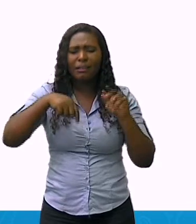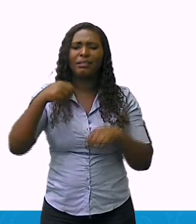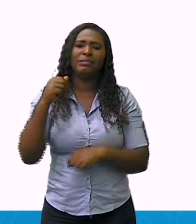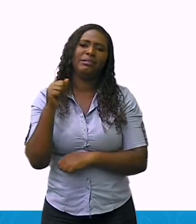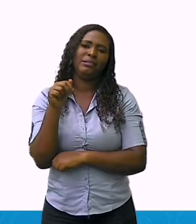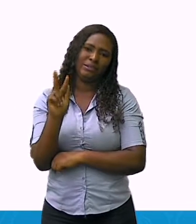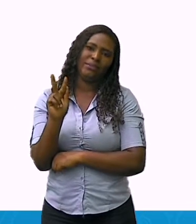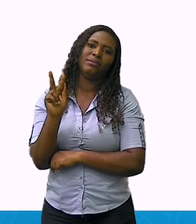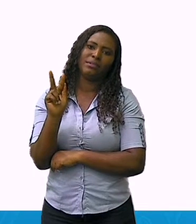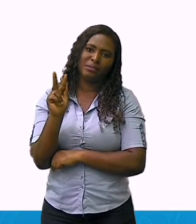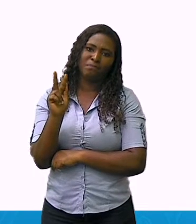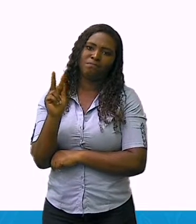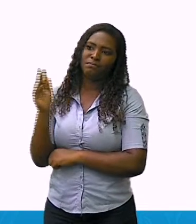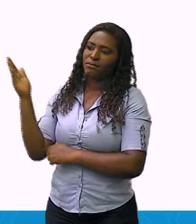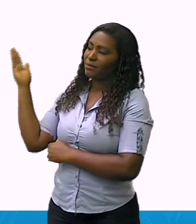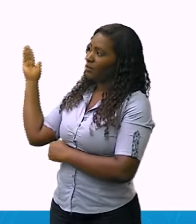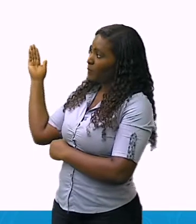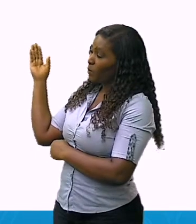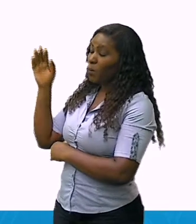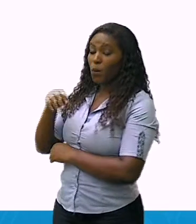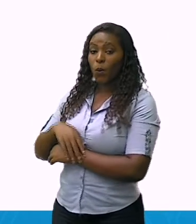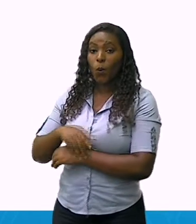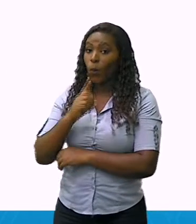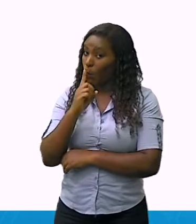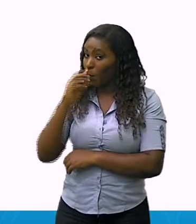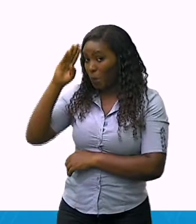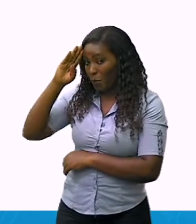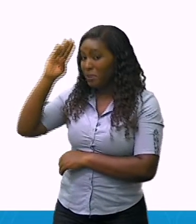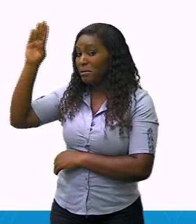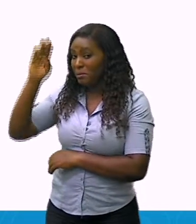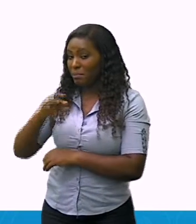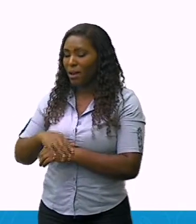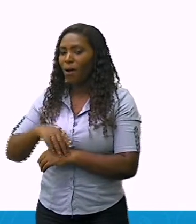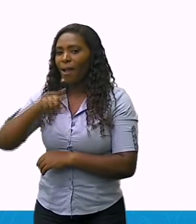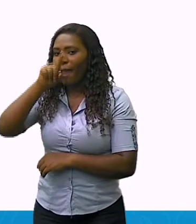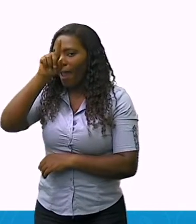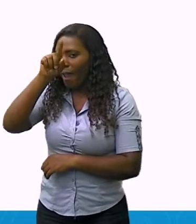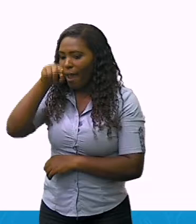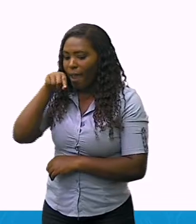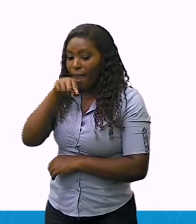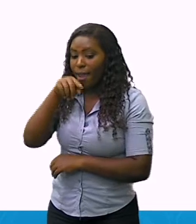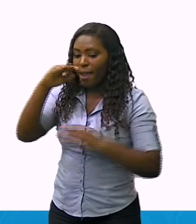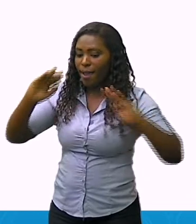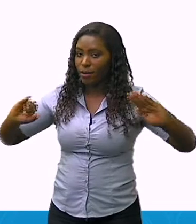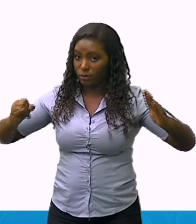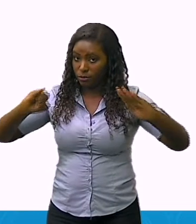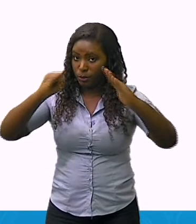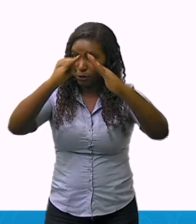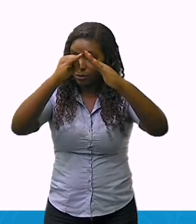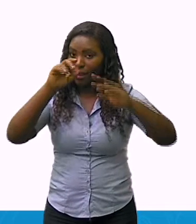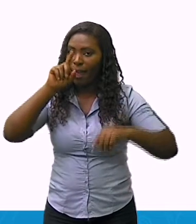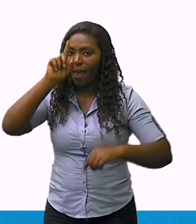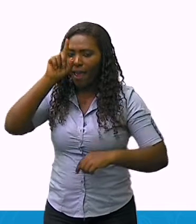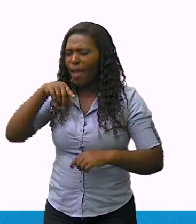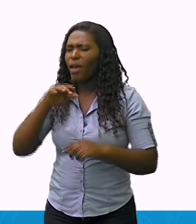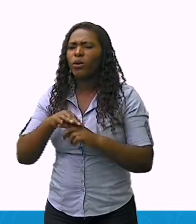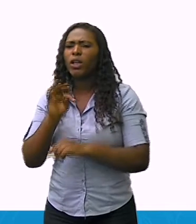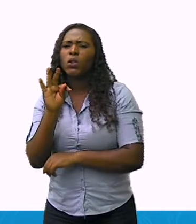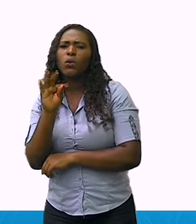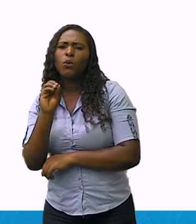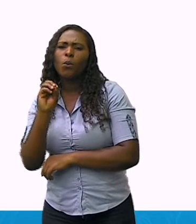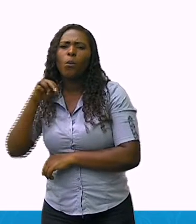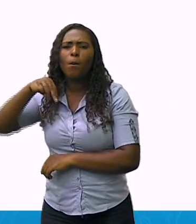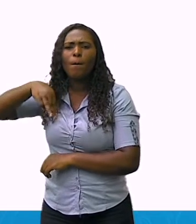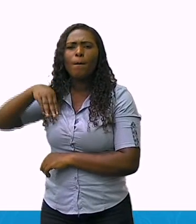Valadares. Esse conjunto natural, ele foi tombado como um monumento a partir do artigo número